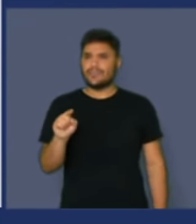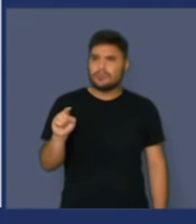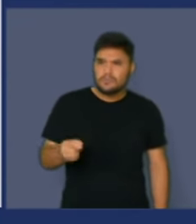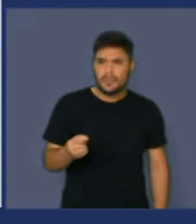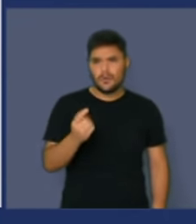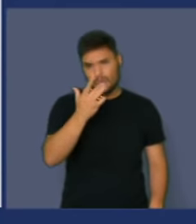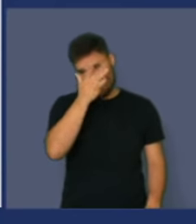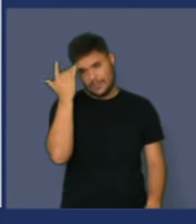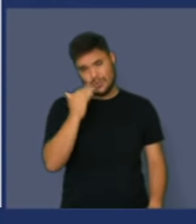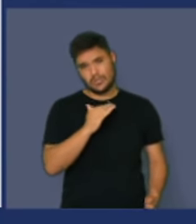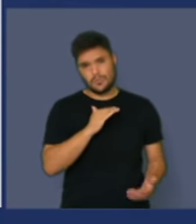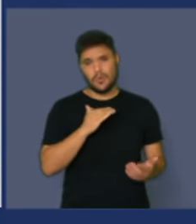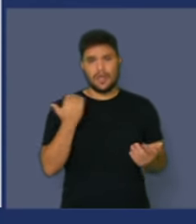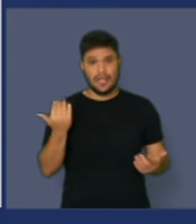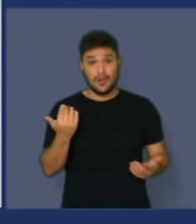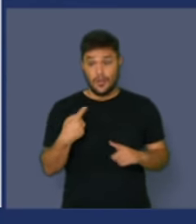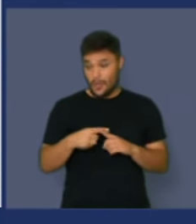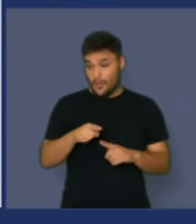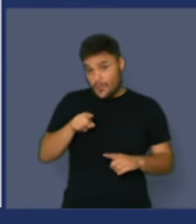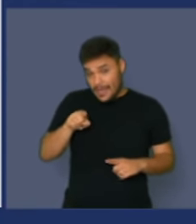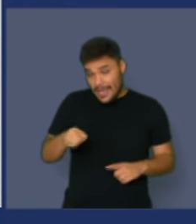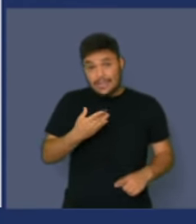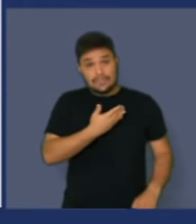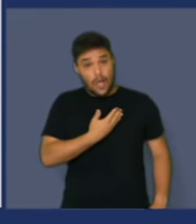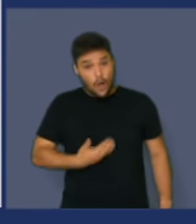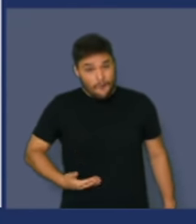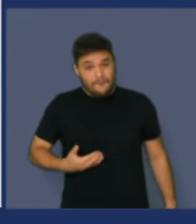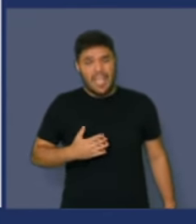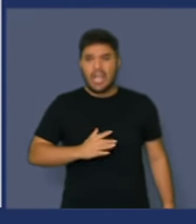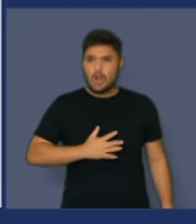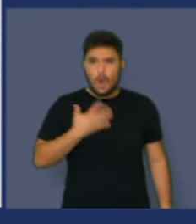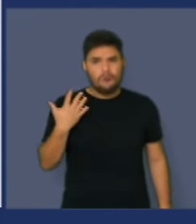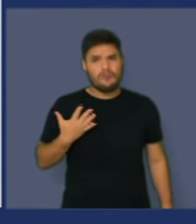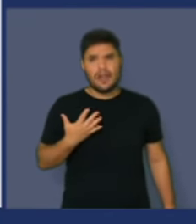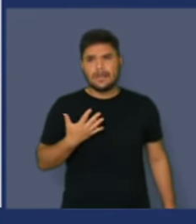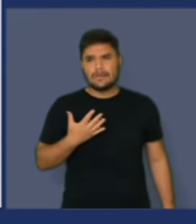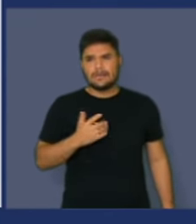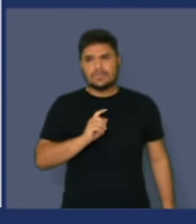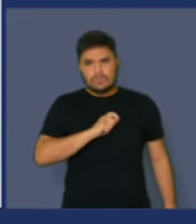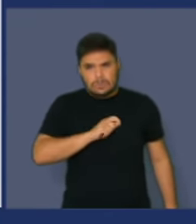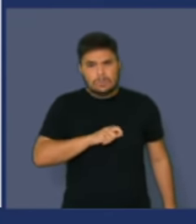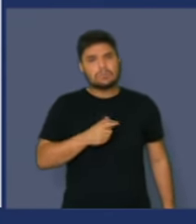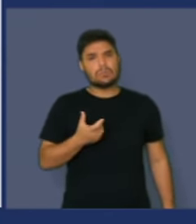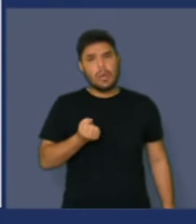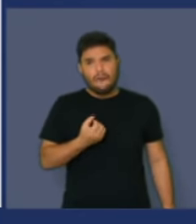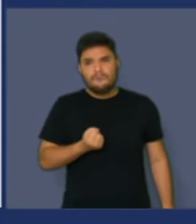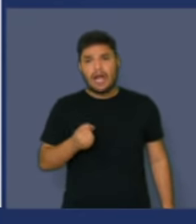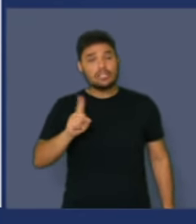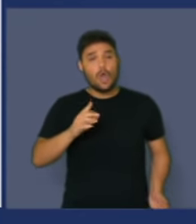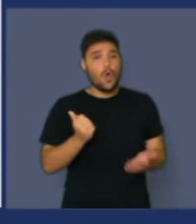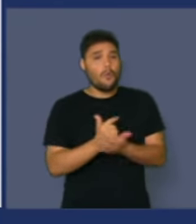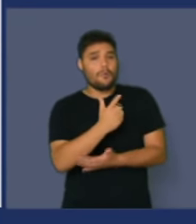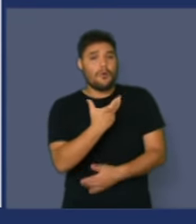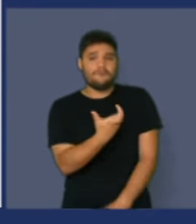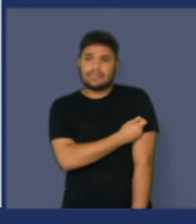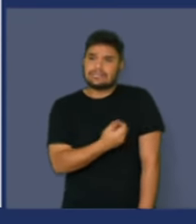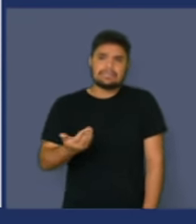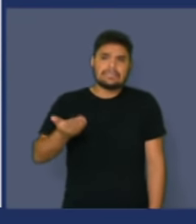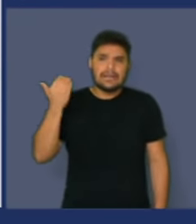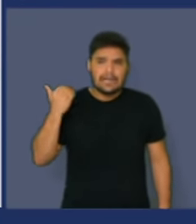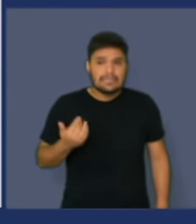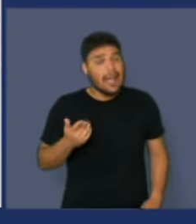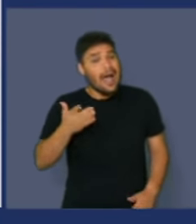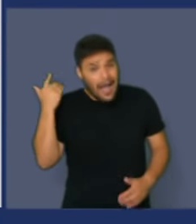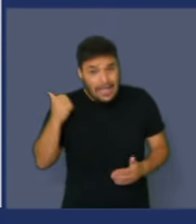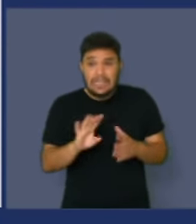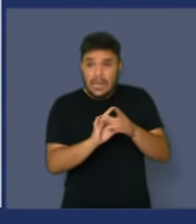mortos, porque esse governo cruel e covarde não quis adquirir vacina em tempo. E quando se permitiu comprar vacina foi